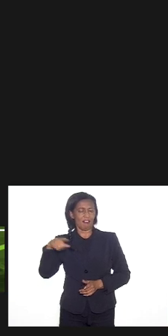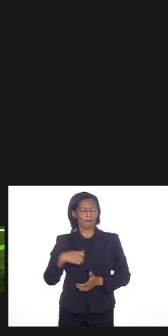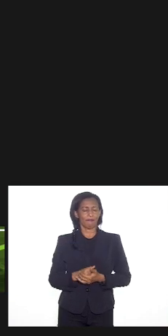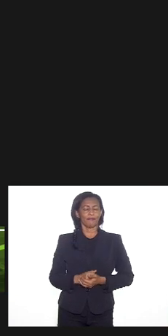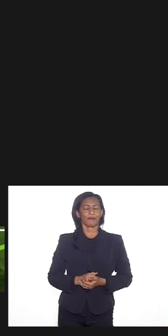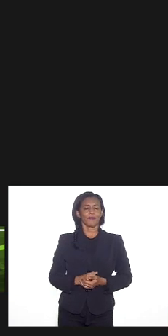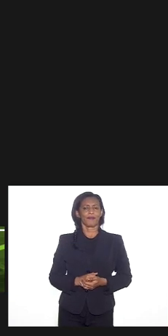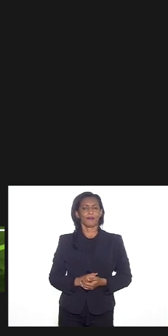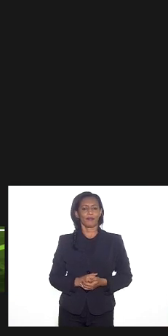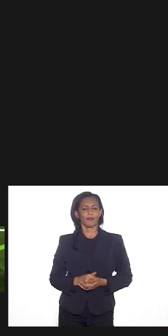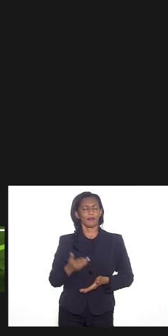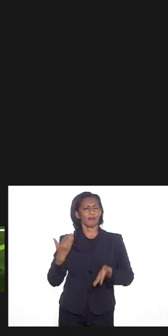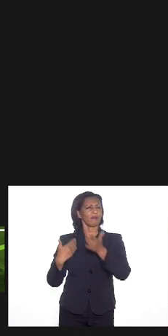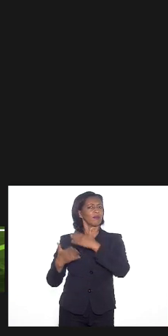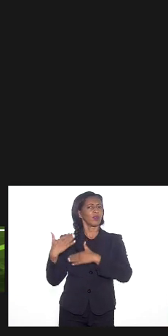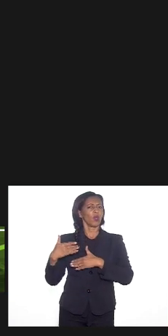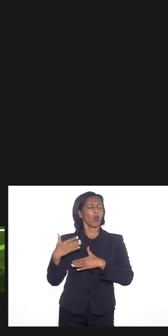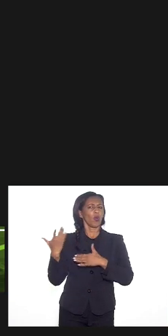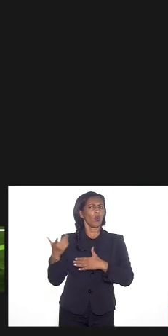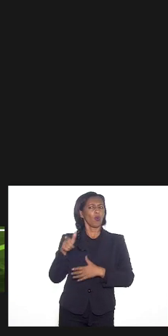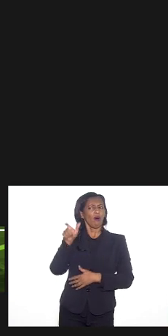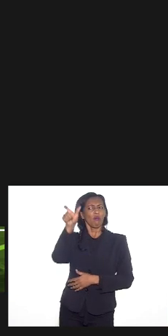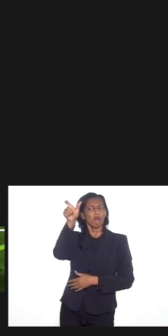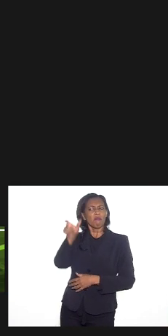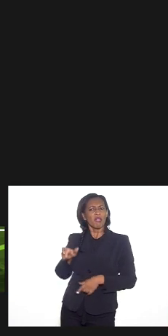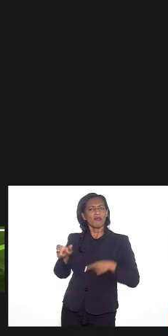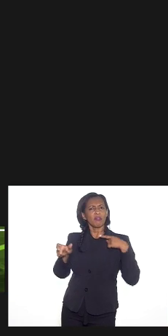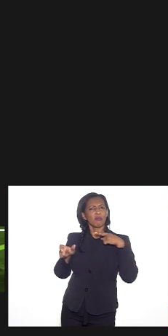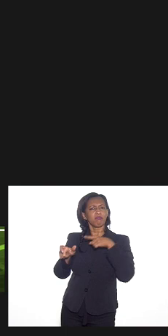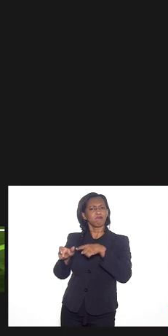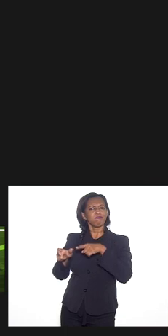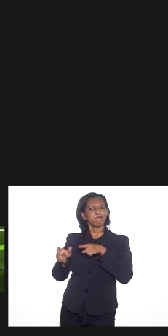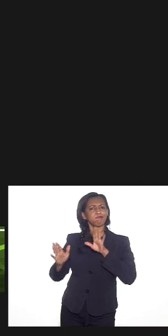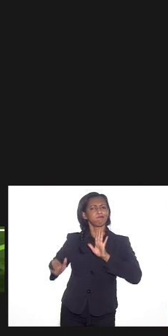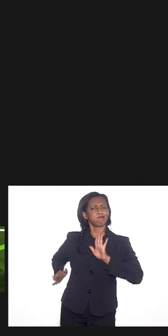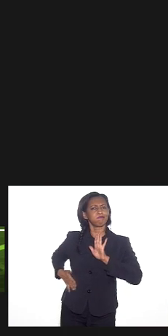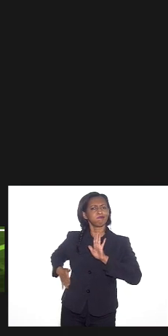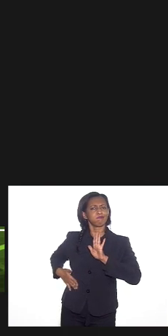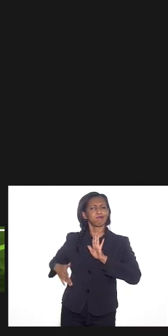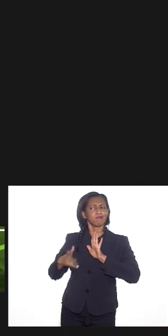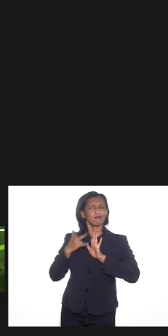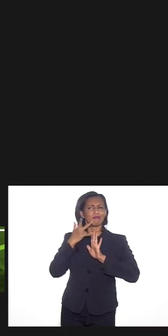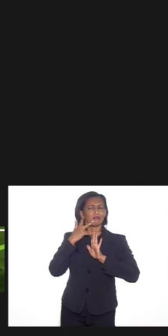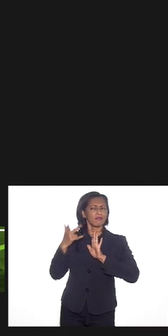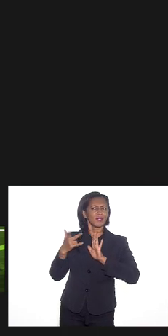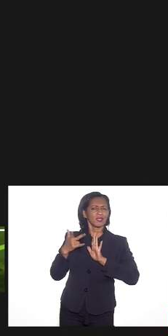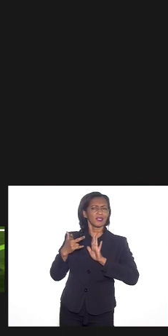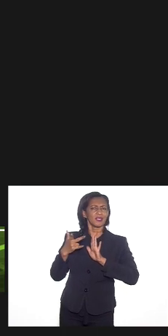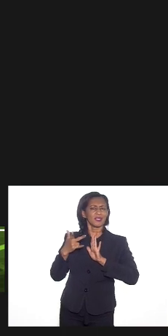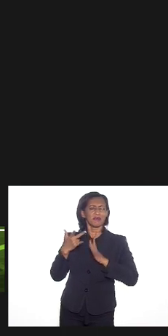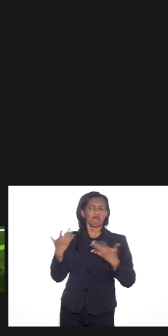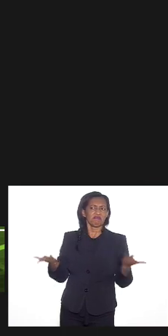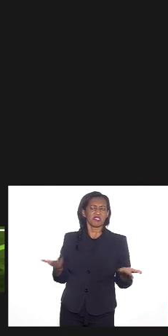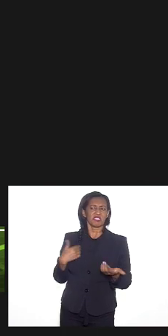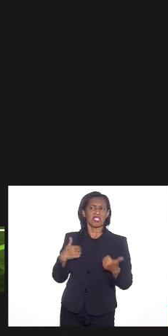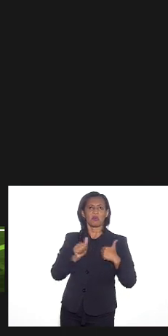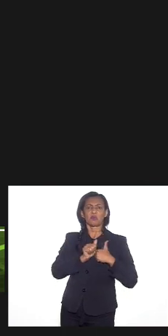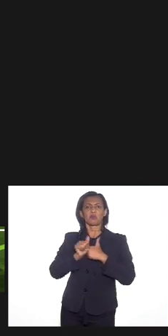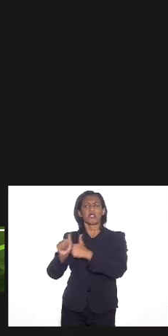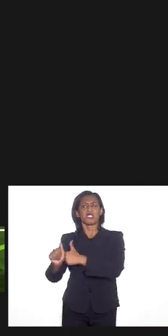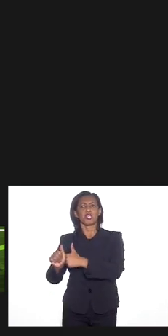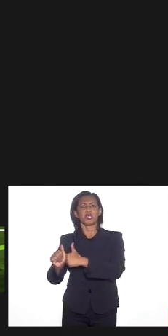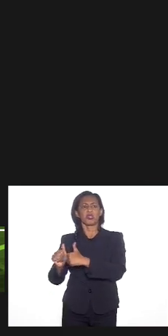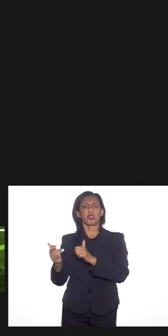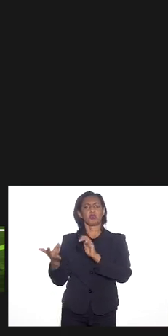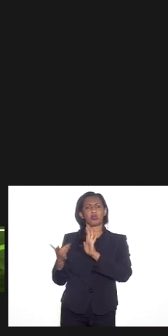de Israel qual é o perfil desse traficante que se dizia enfim um seguidor de Jesus